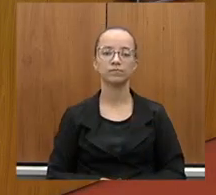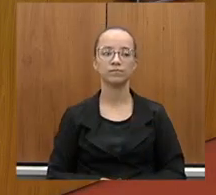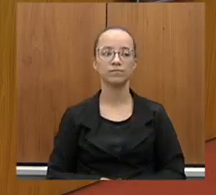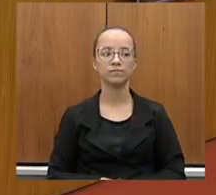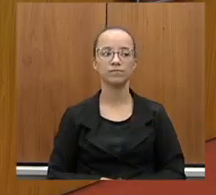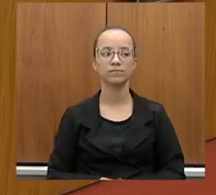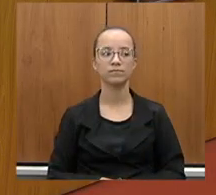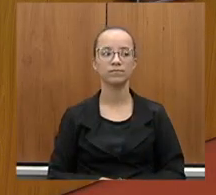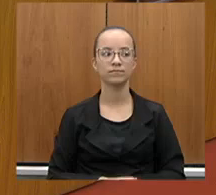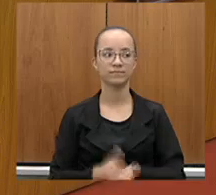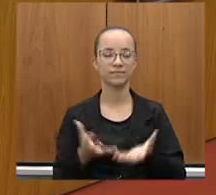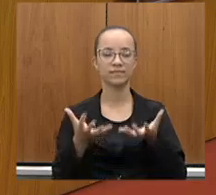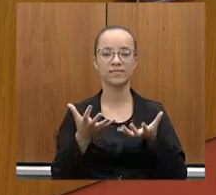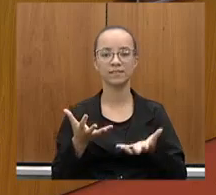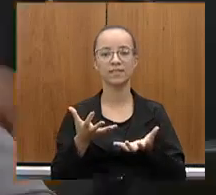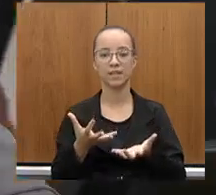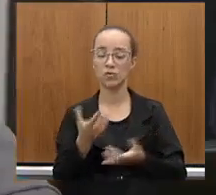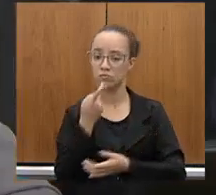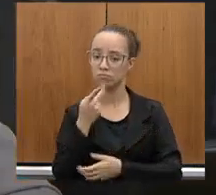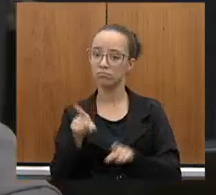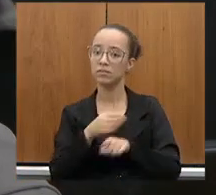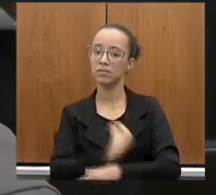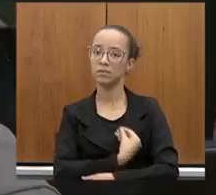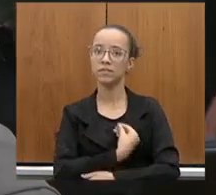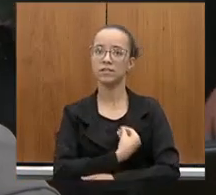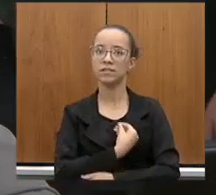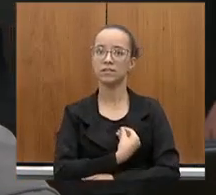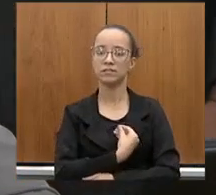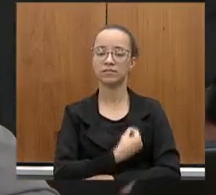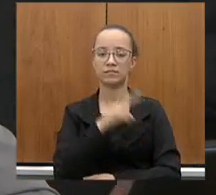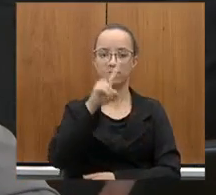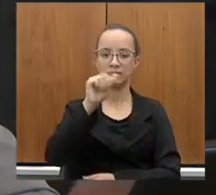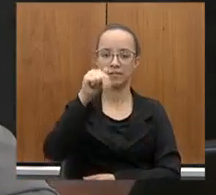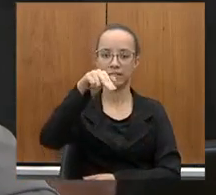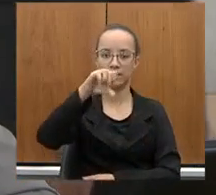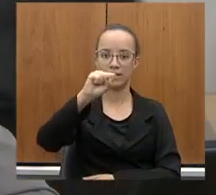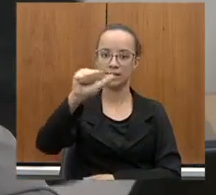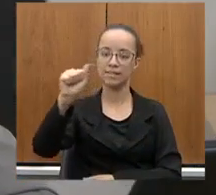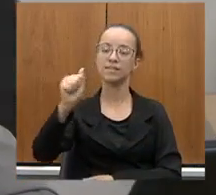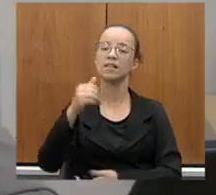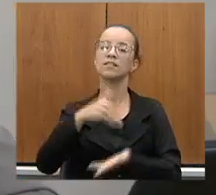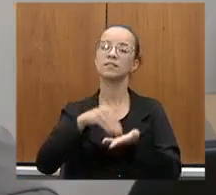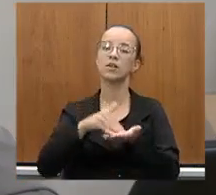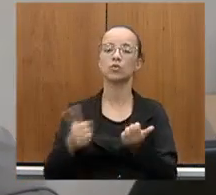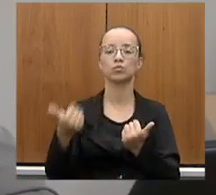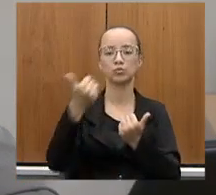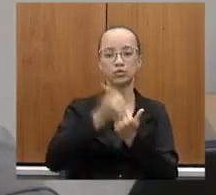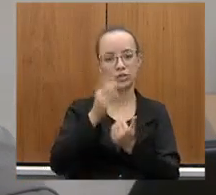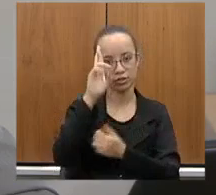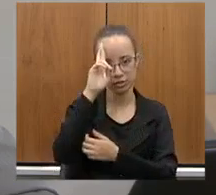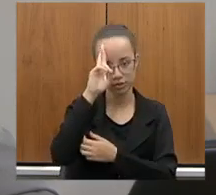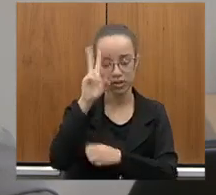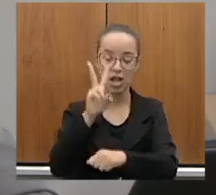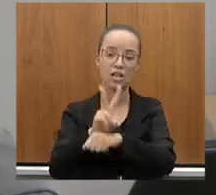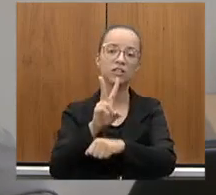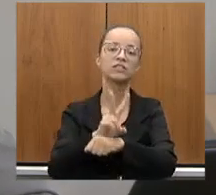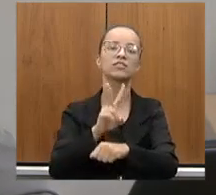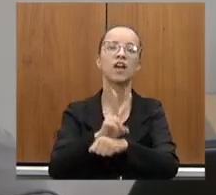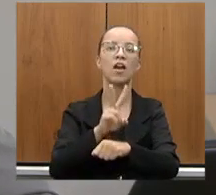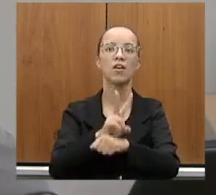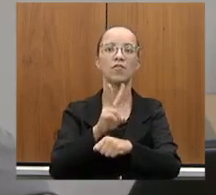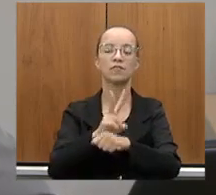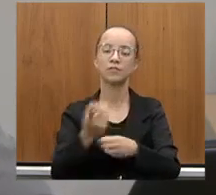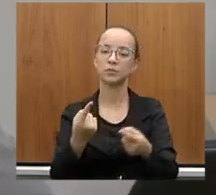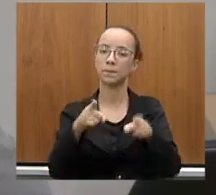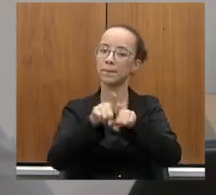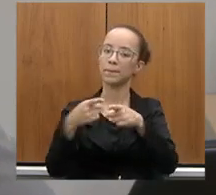Queria registrar também a presença da Vanice Cardoso Ferreira, secretária substituta e chefe da Coordenadoria Especial de Concessões